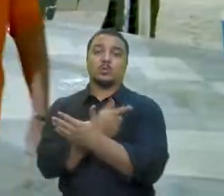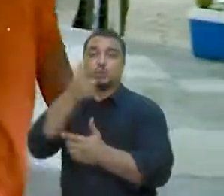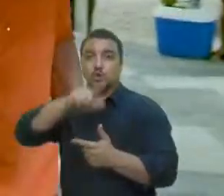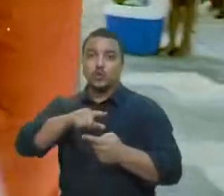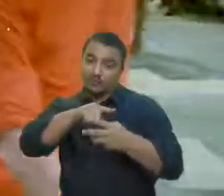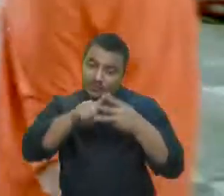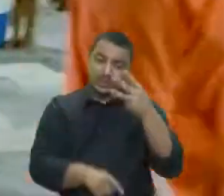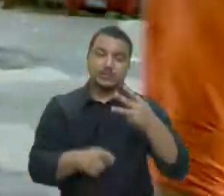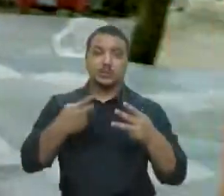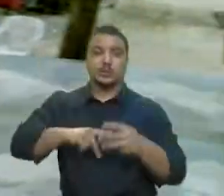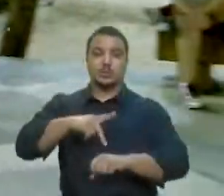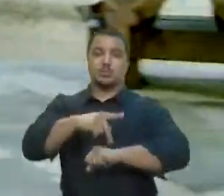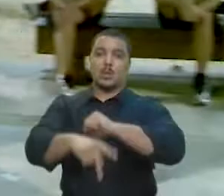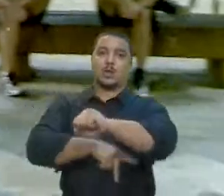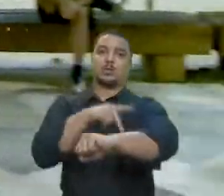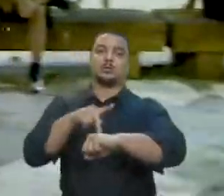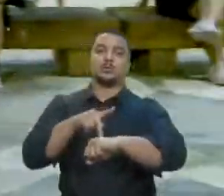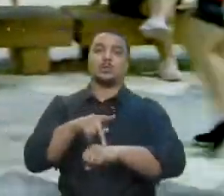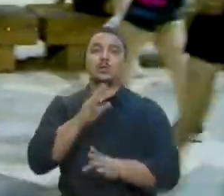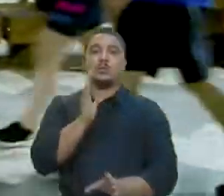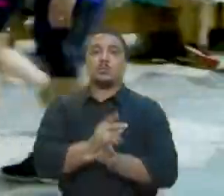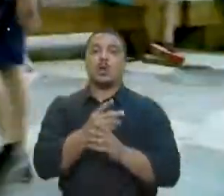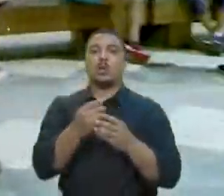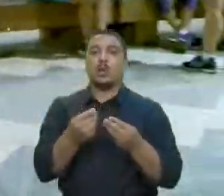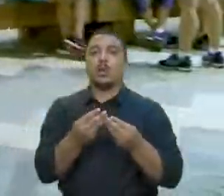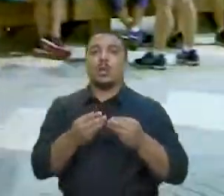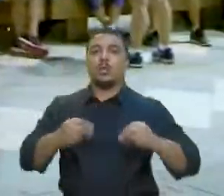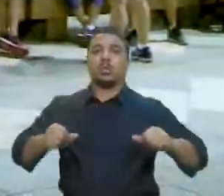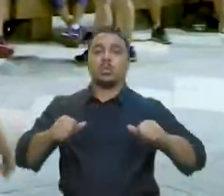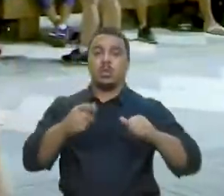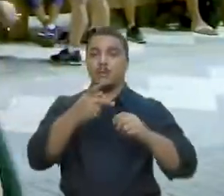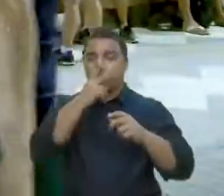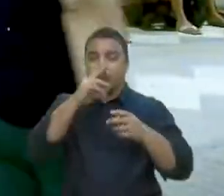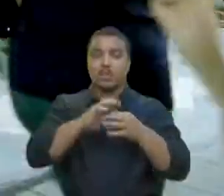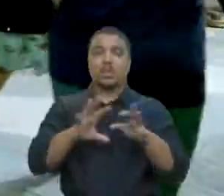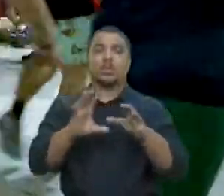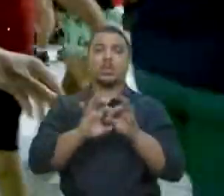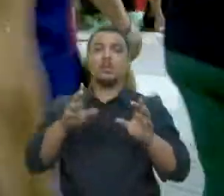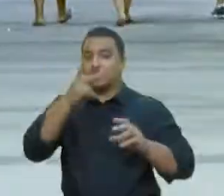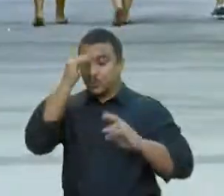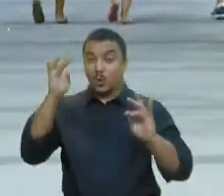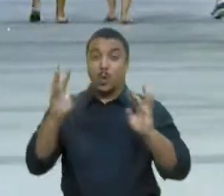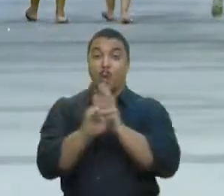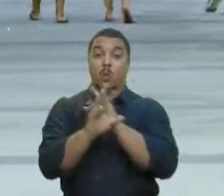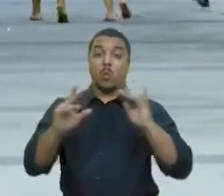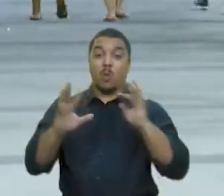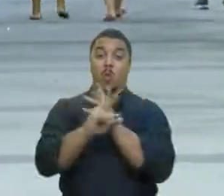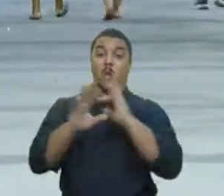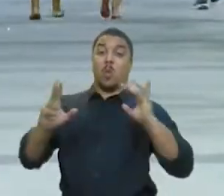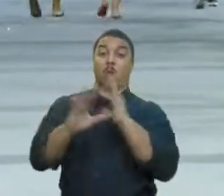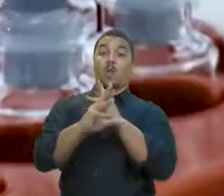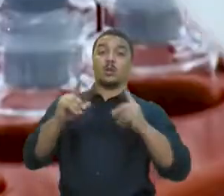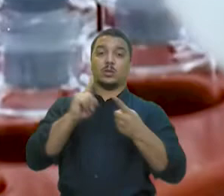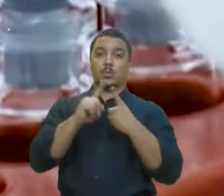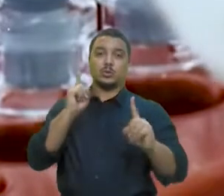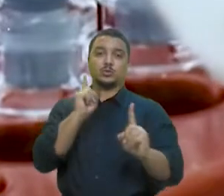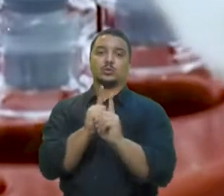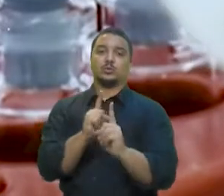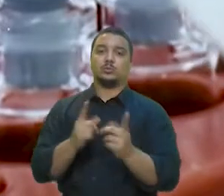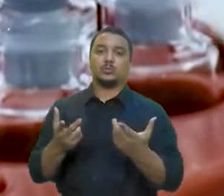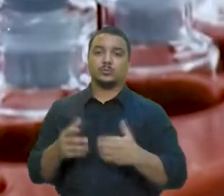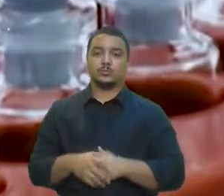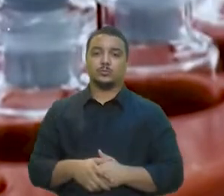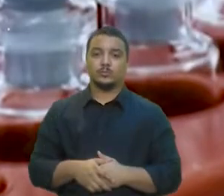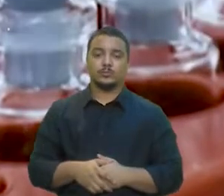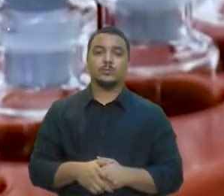Os motivos são afrouxamento das medidas restritivas de circulação de pessoas e do distanciamento social, como também o